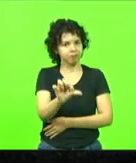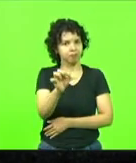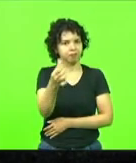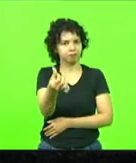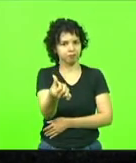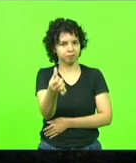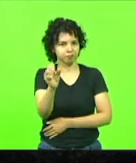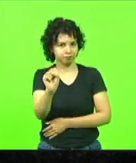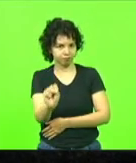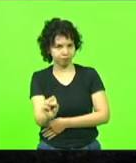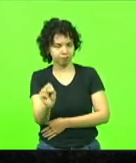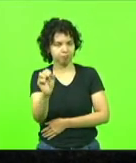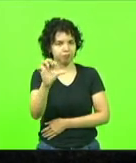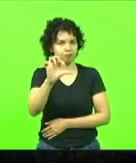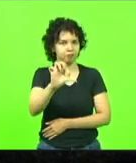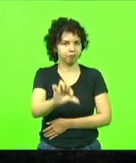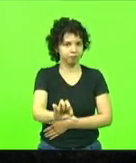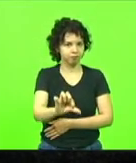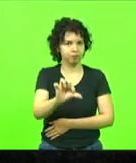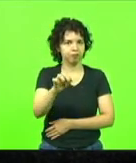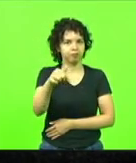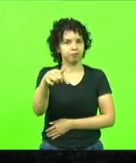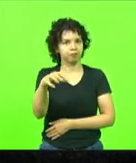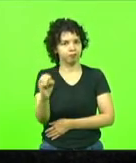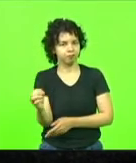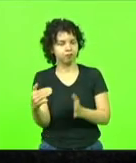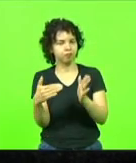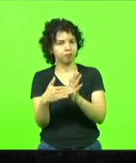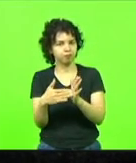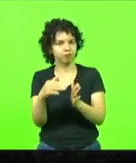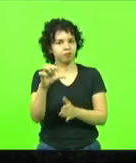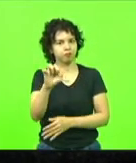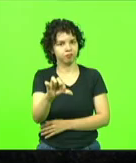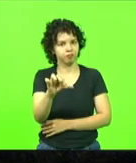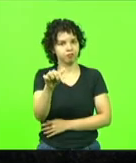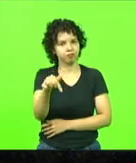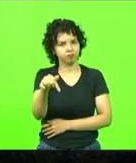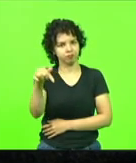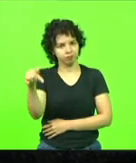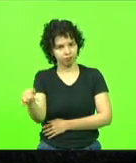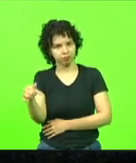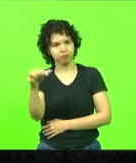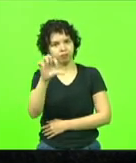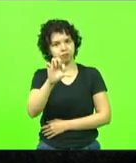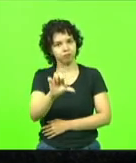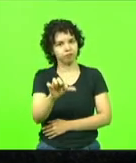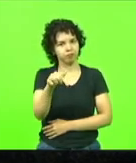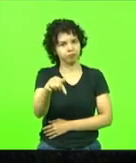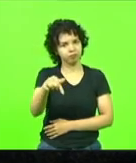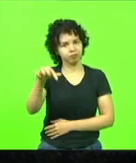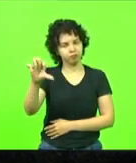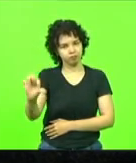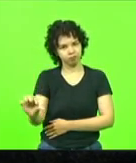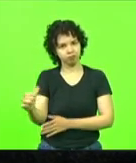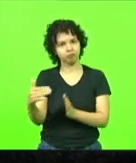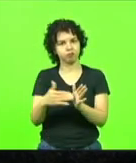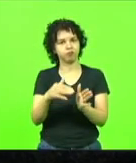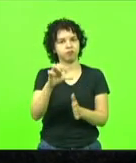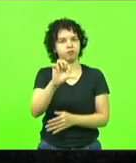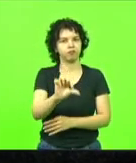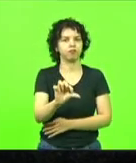970 a 977, 979 a 982, barra 2021.